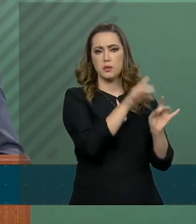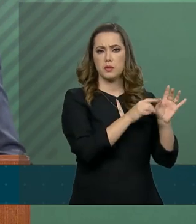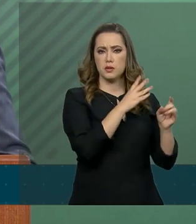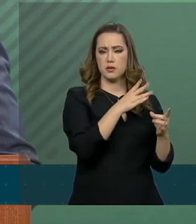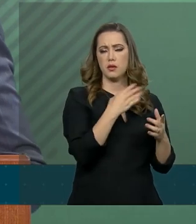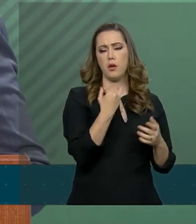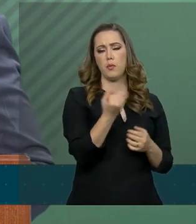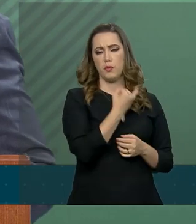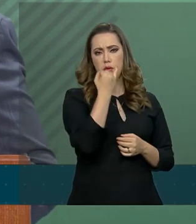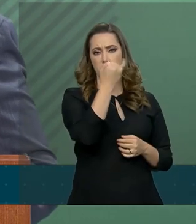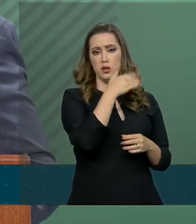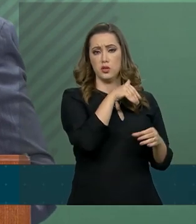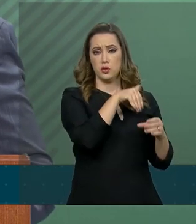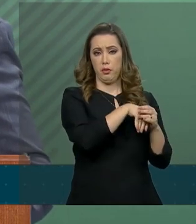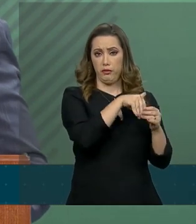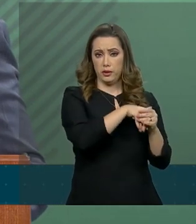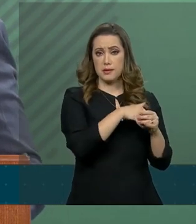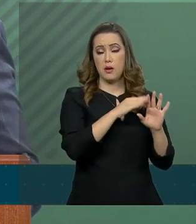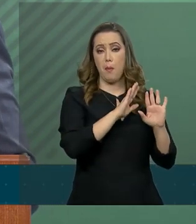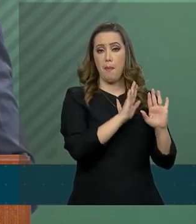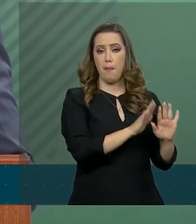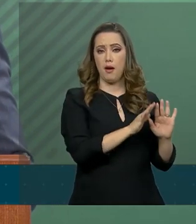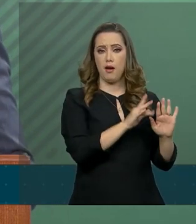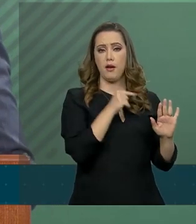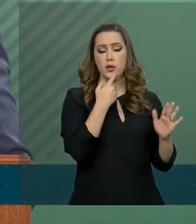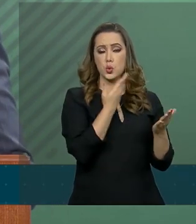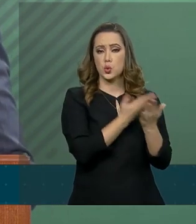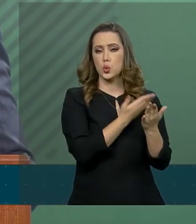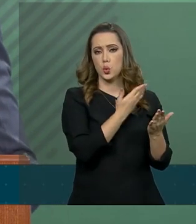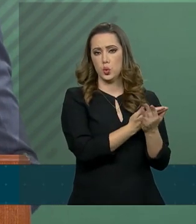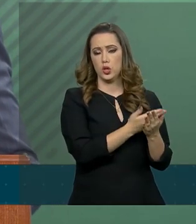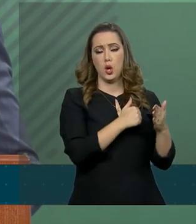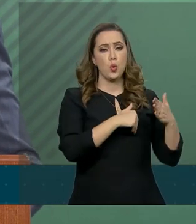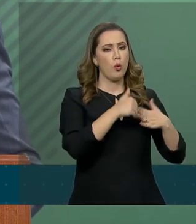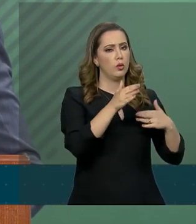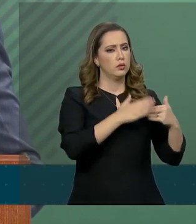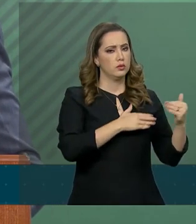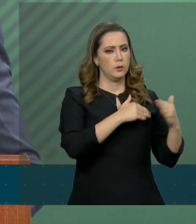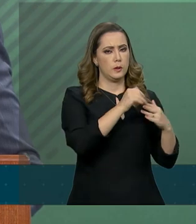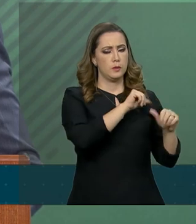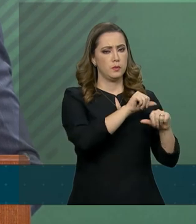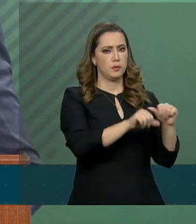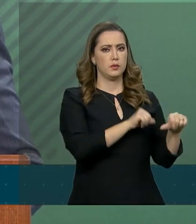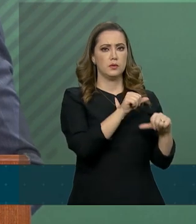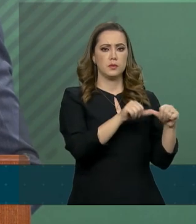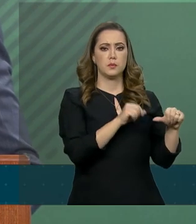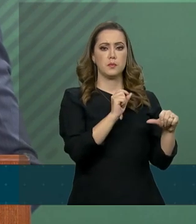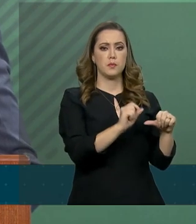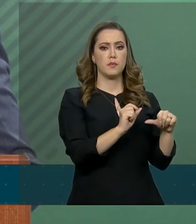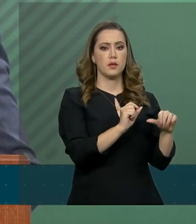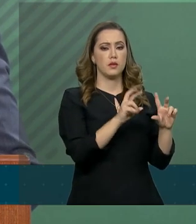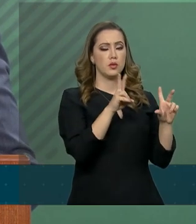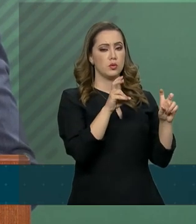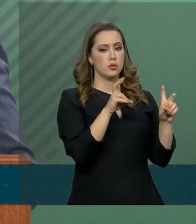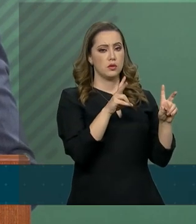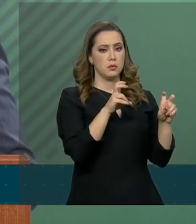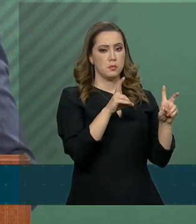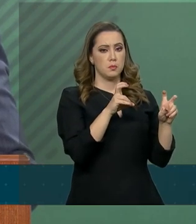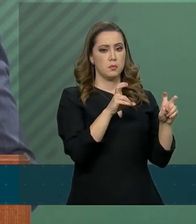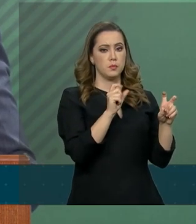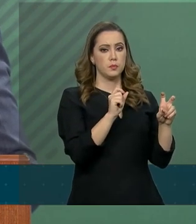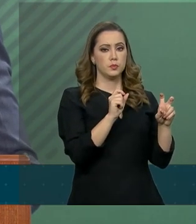eleição, não obstante, mantém em nível de estudo quaisquer eventuais modificações sob o ponto de vista